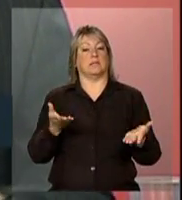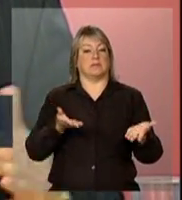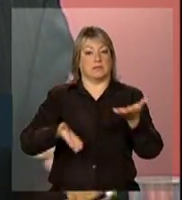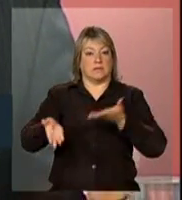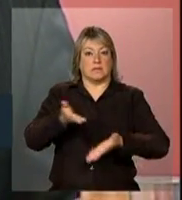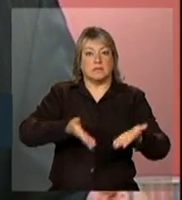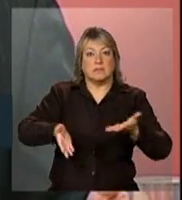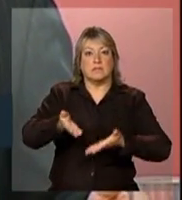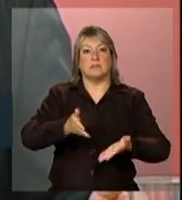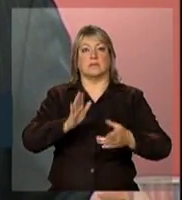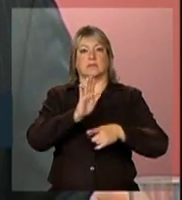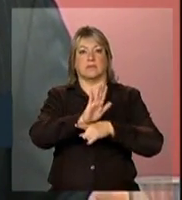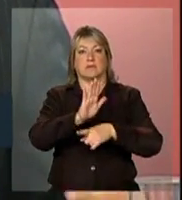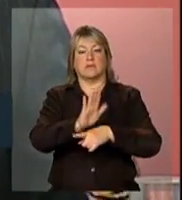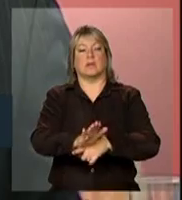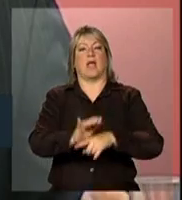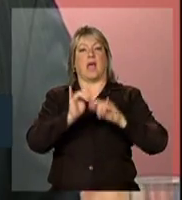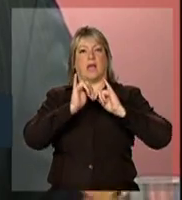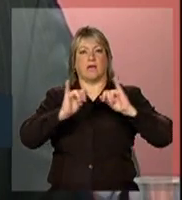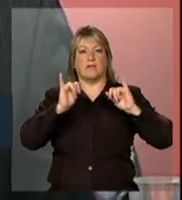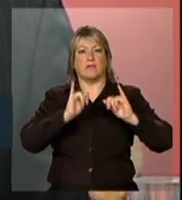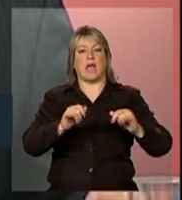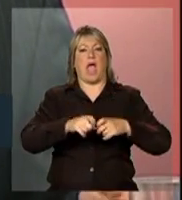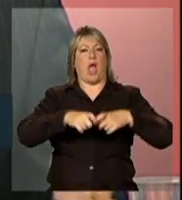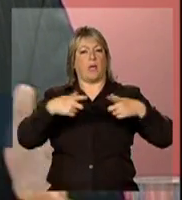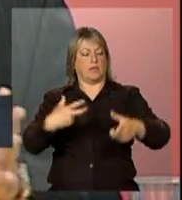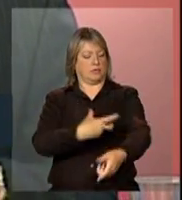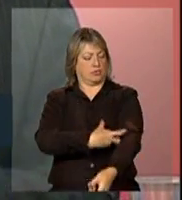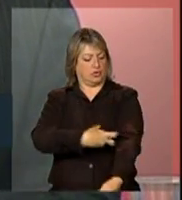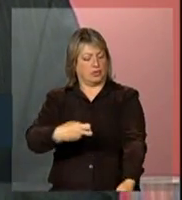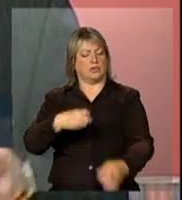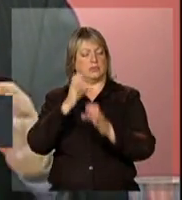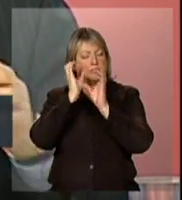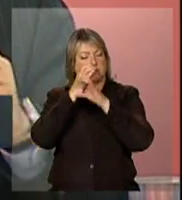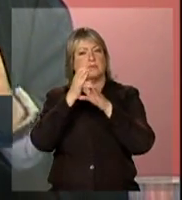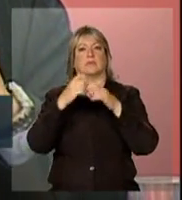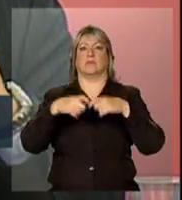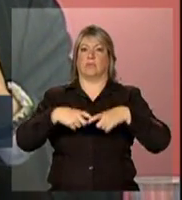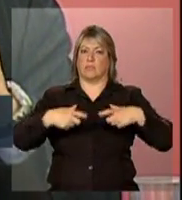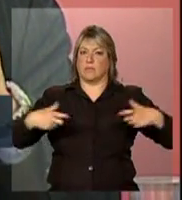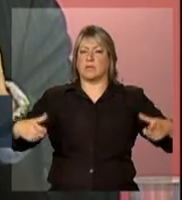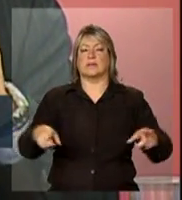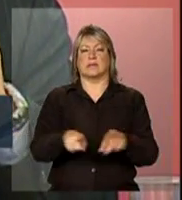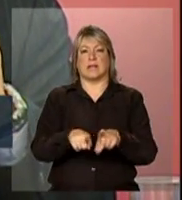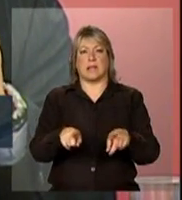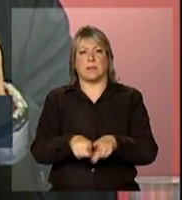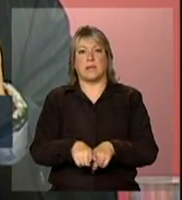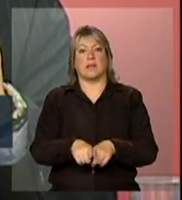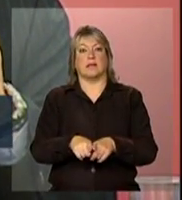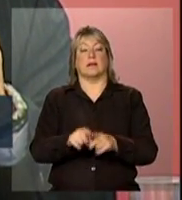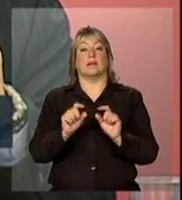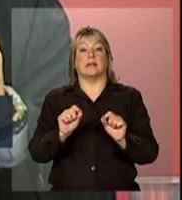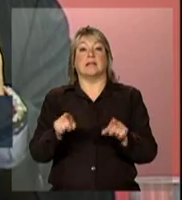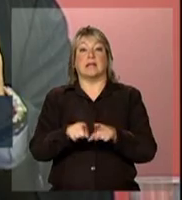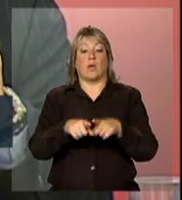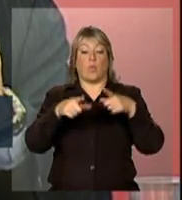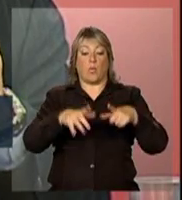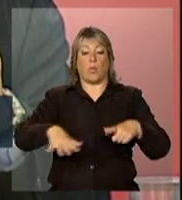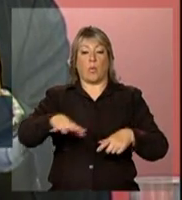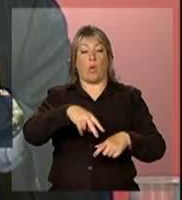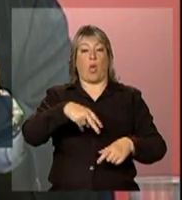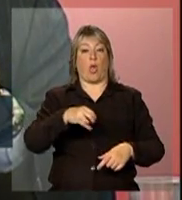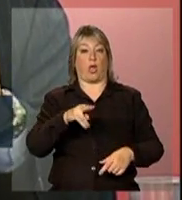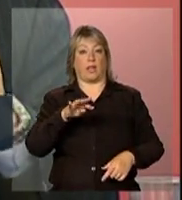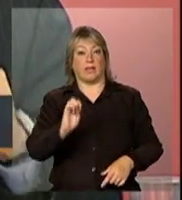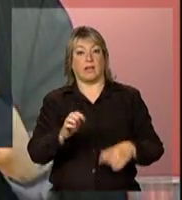serviços, além de ampliar a testagem, diagnóstico precoce, mas reforçarmos cada vez mais a qualidade dos serviços na região norte e nordeste do